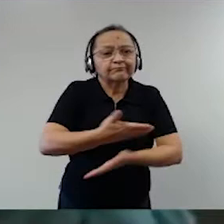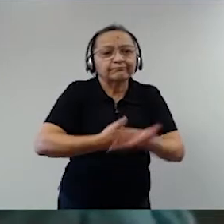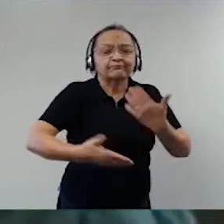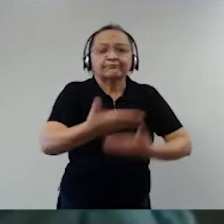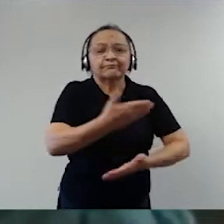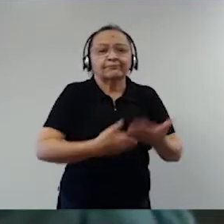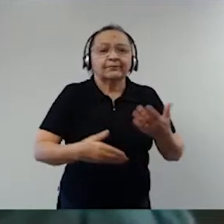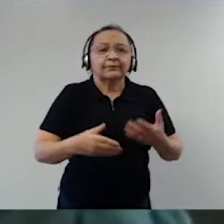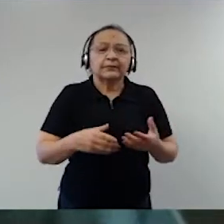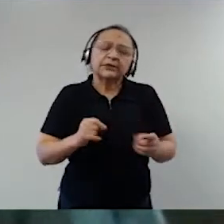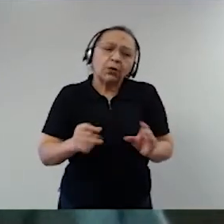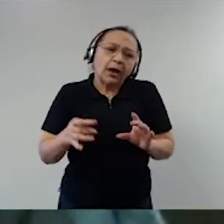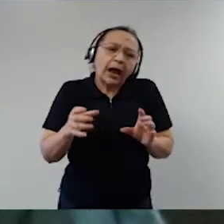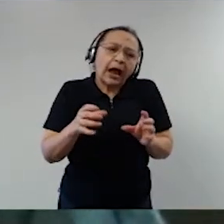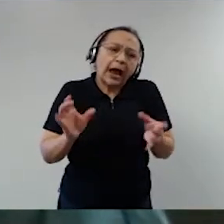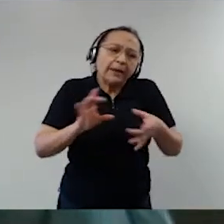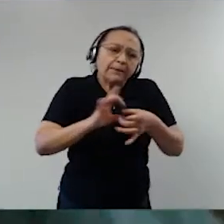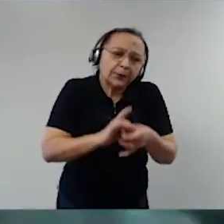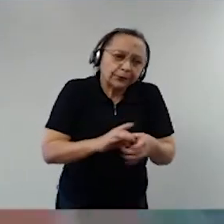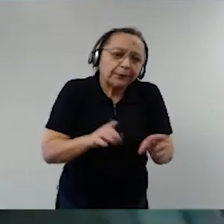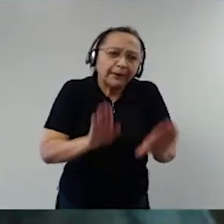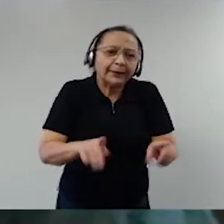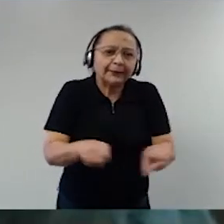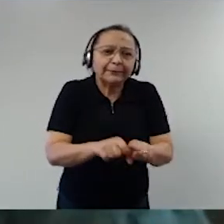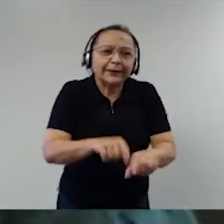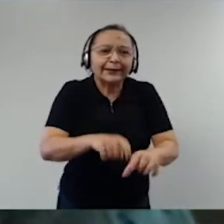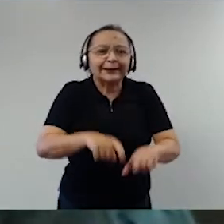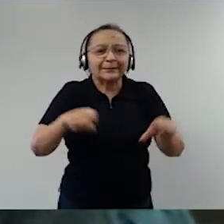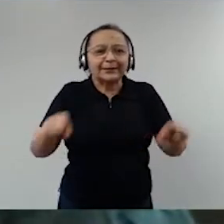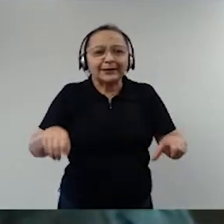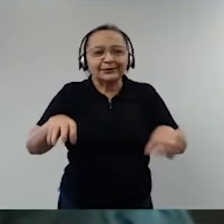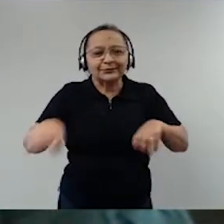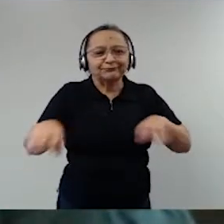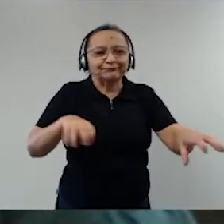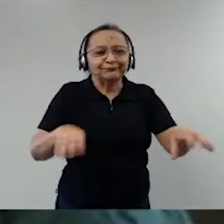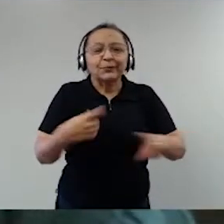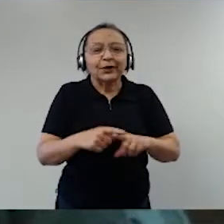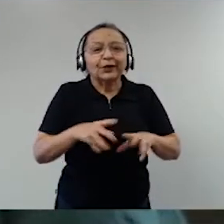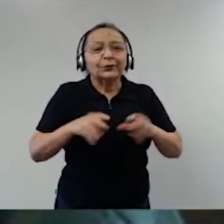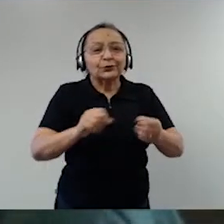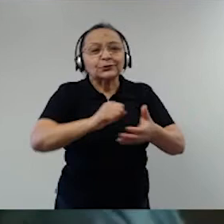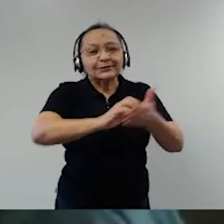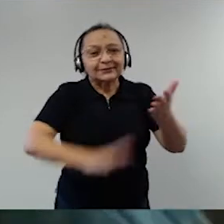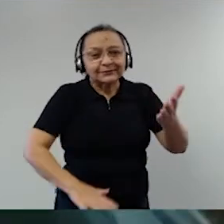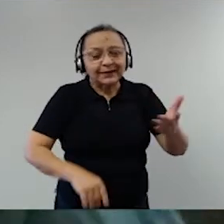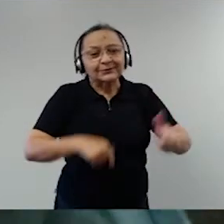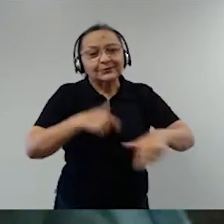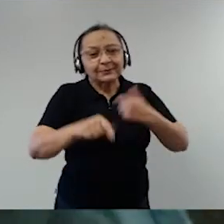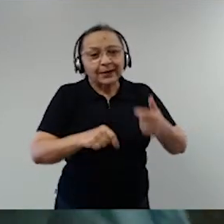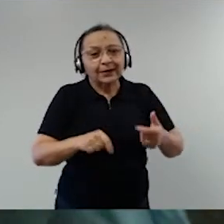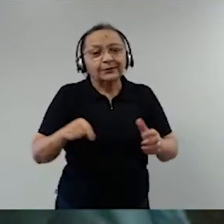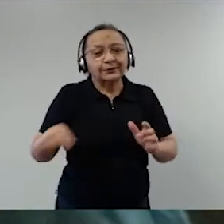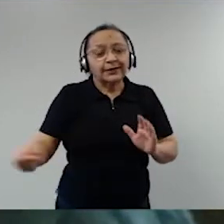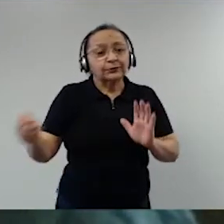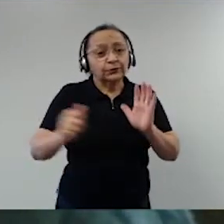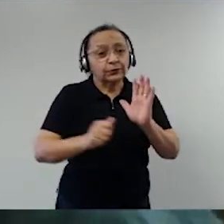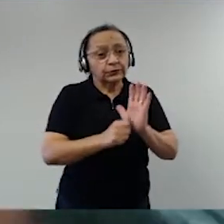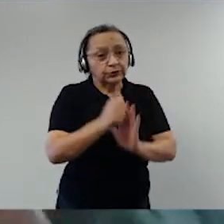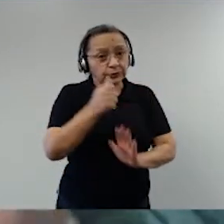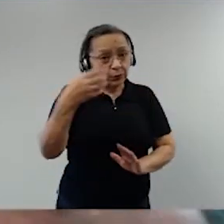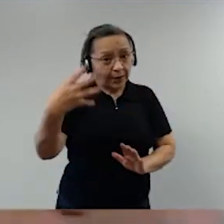Harmônicos e independentes. Independentes porque todas as suas atribuições estão no título quarto.